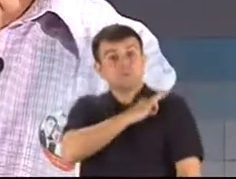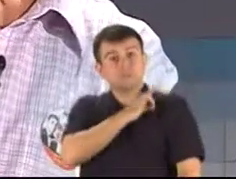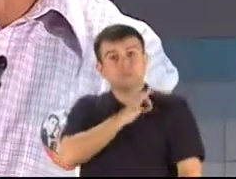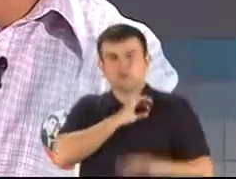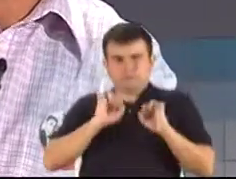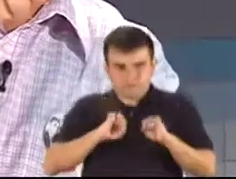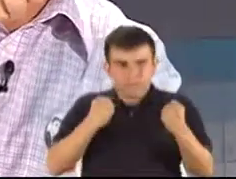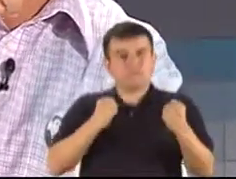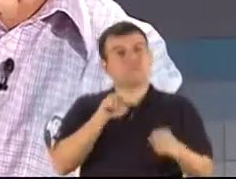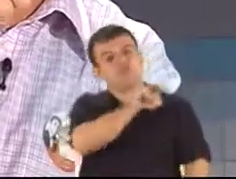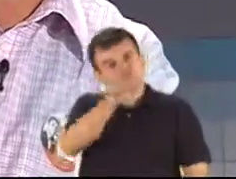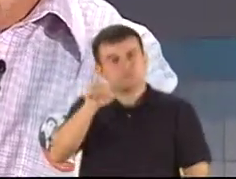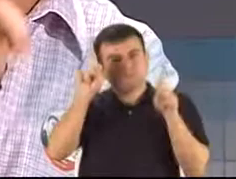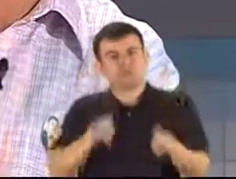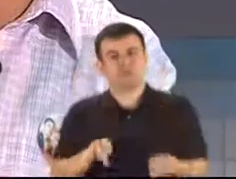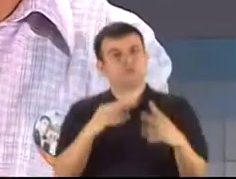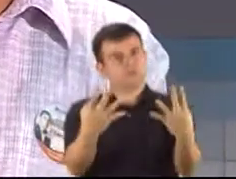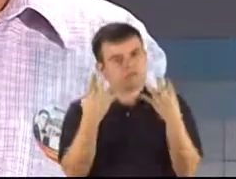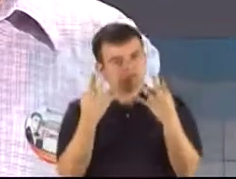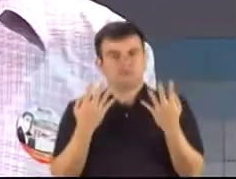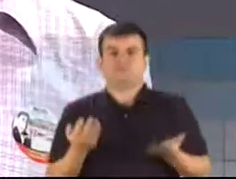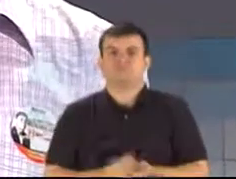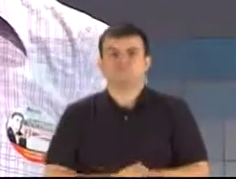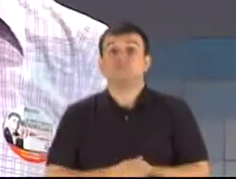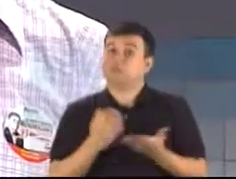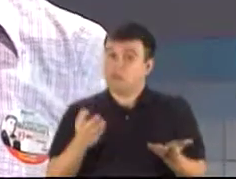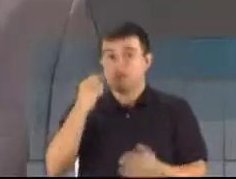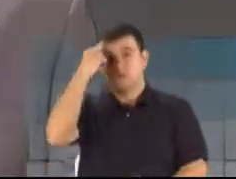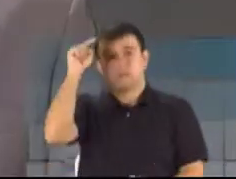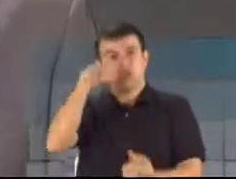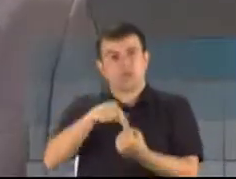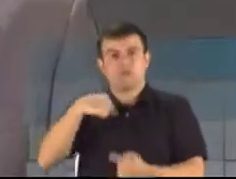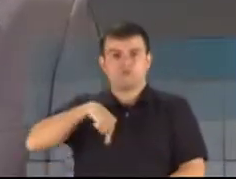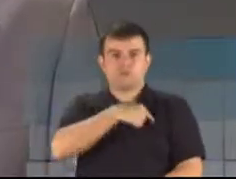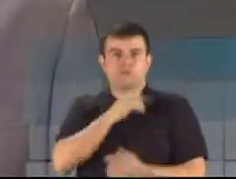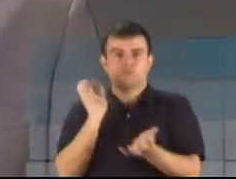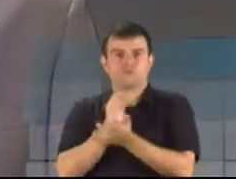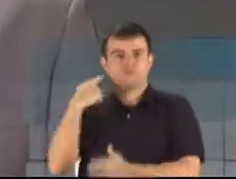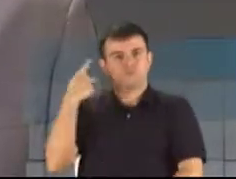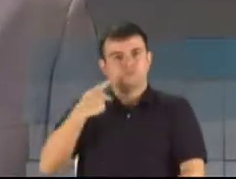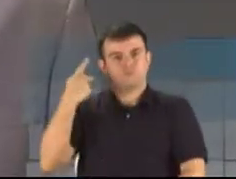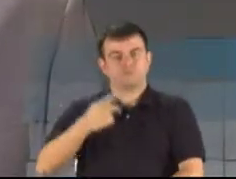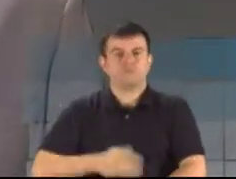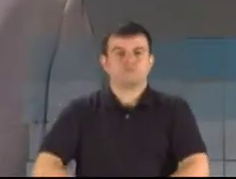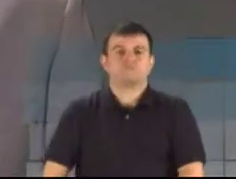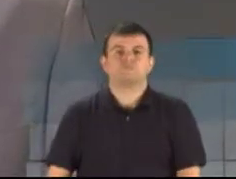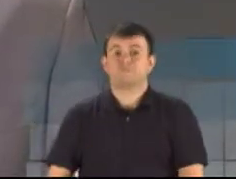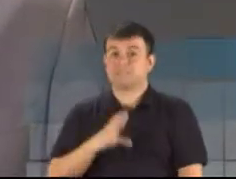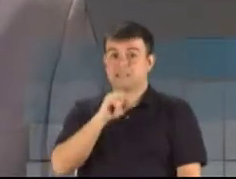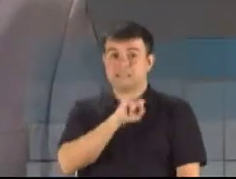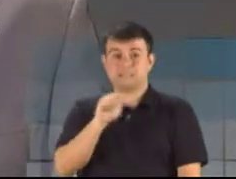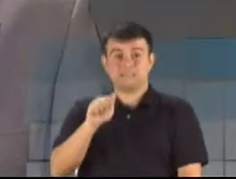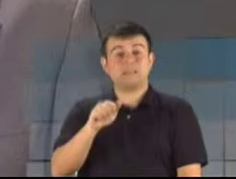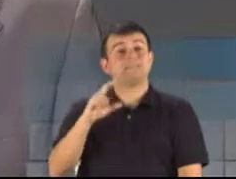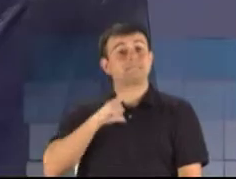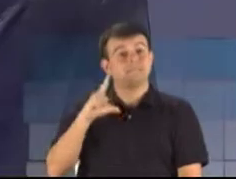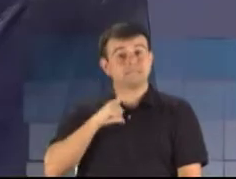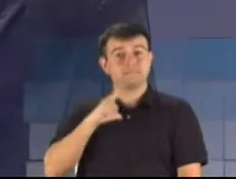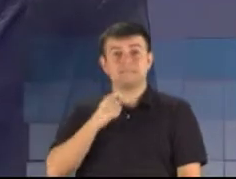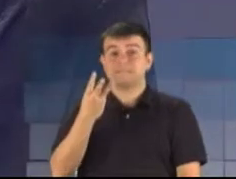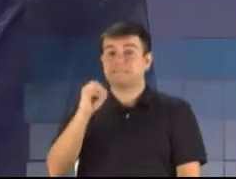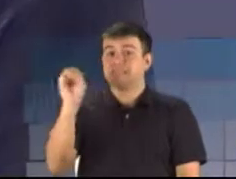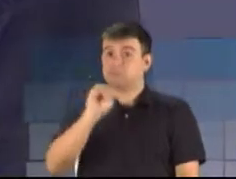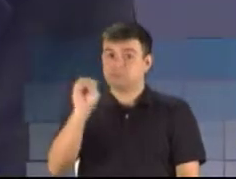você que está em casa, você que está nos assistindo. Essa é ideia nossa do PMN. O candidato Cassiá Carpes tem 30 segundos para a réplica.